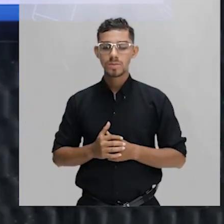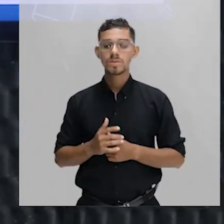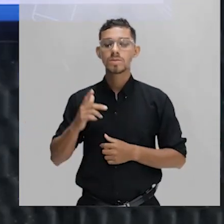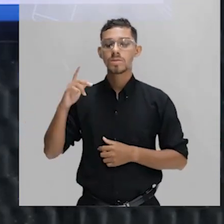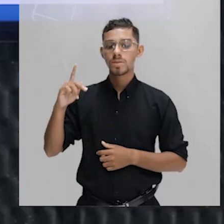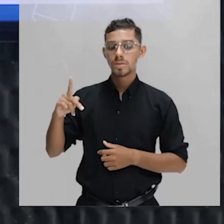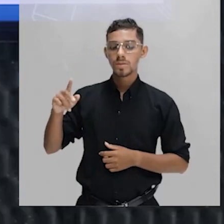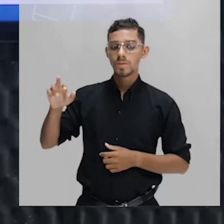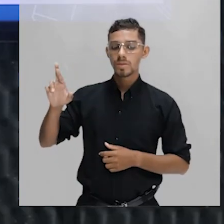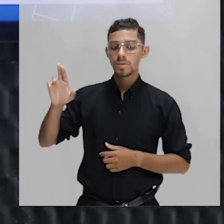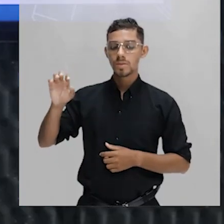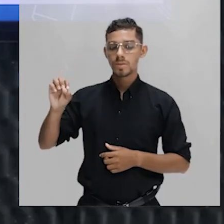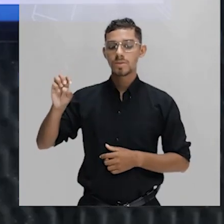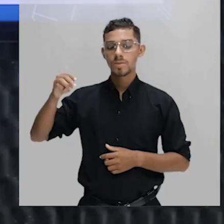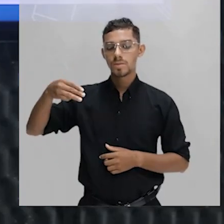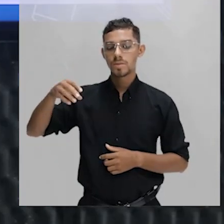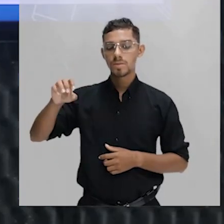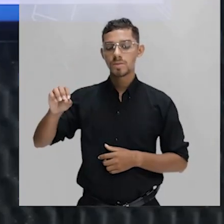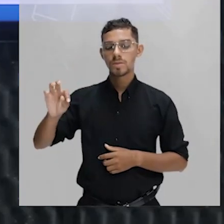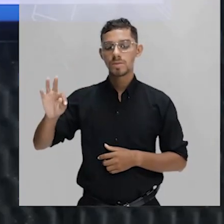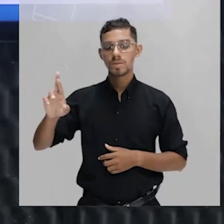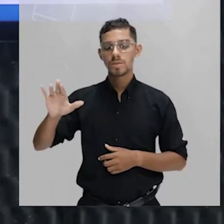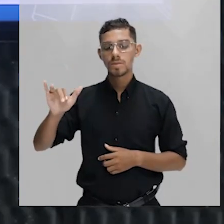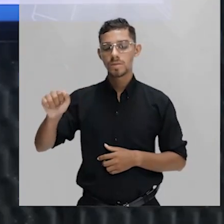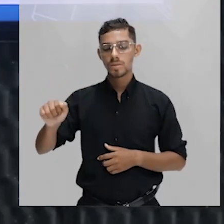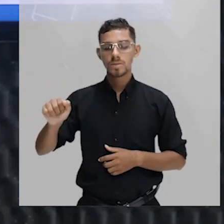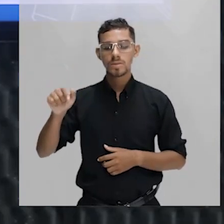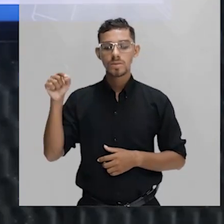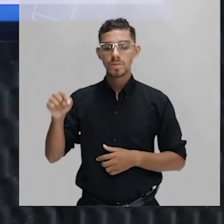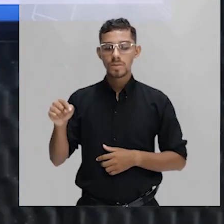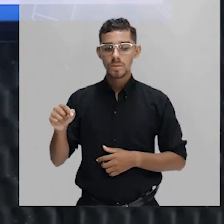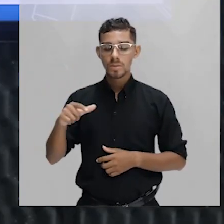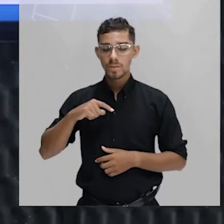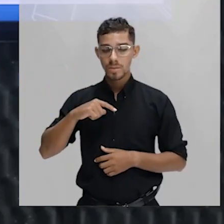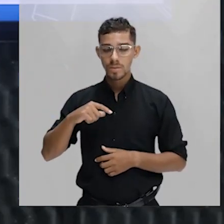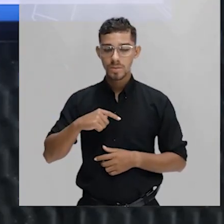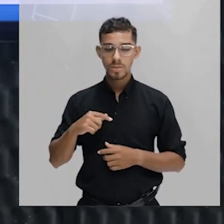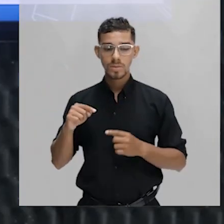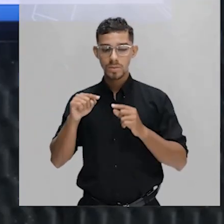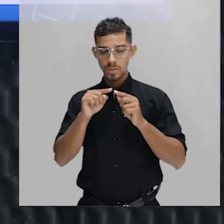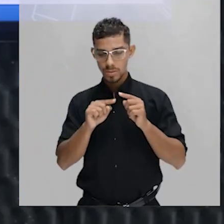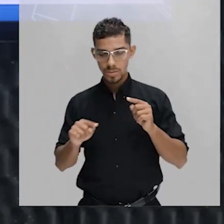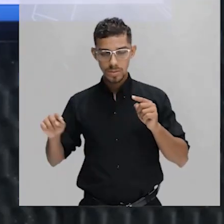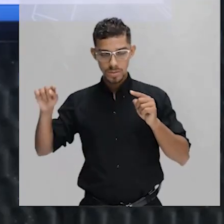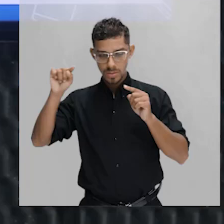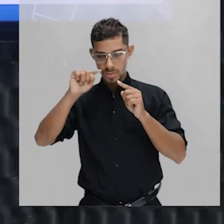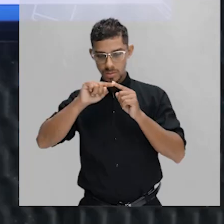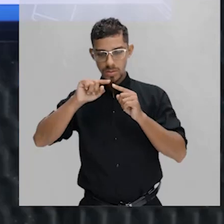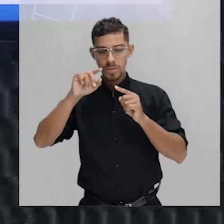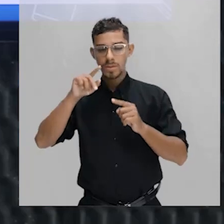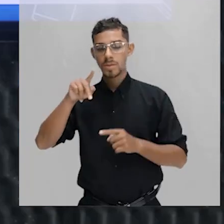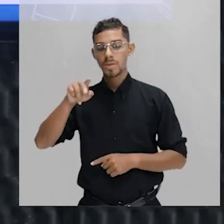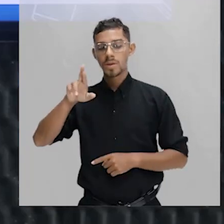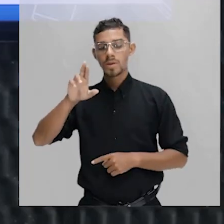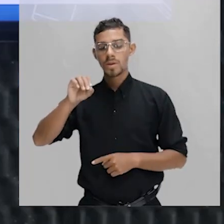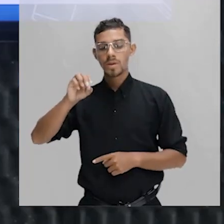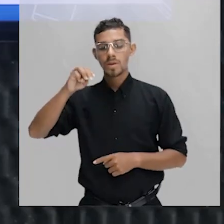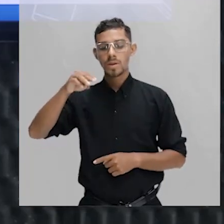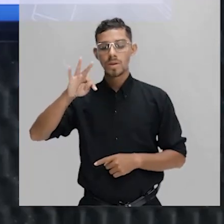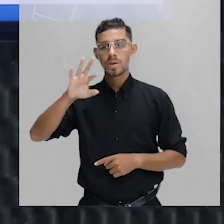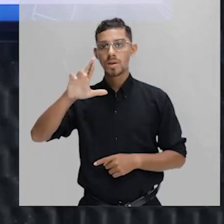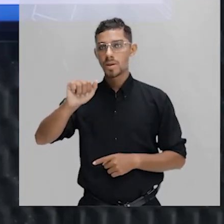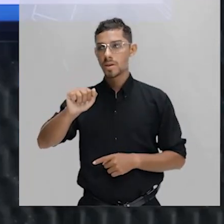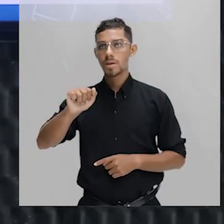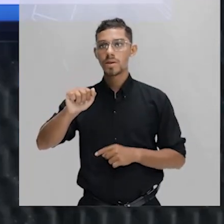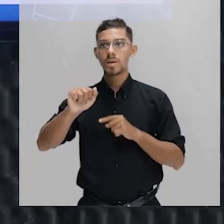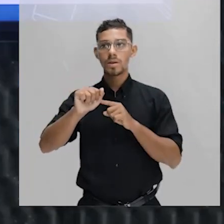promotora. Ela fica nessa região chamada região promotora. Quando o